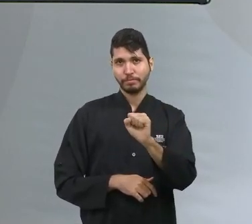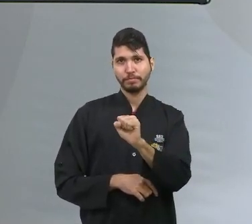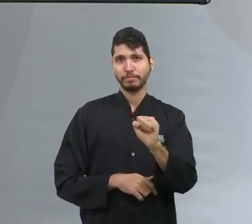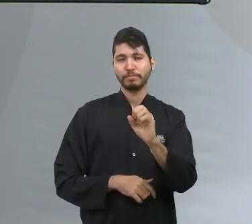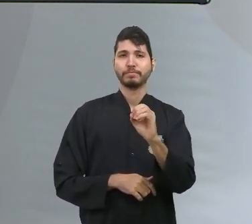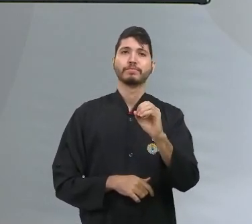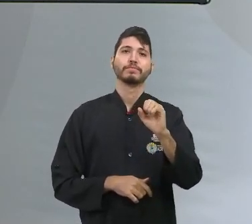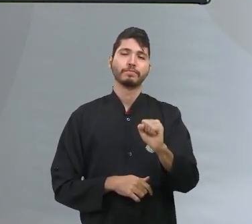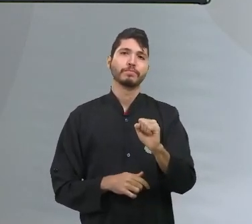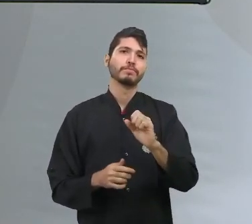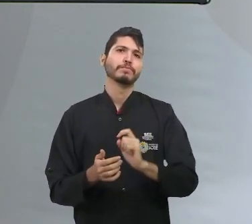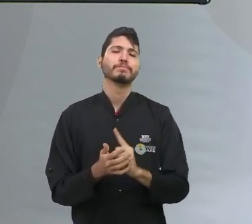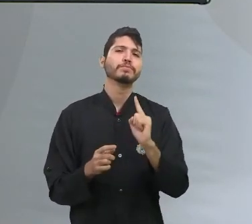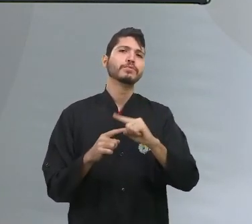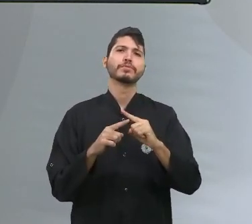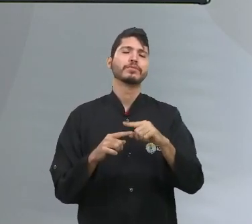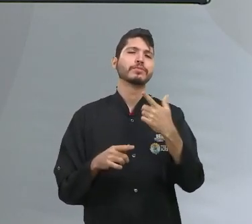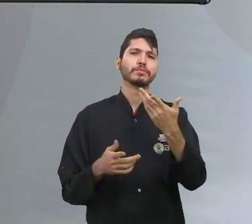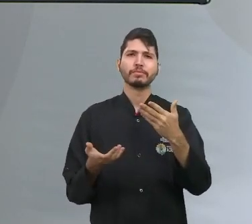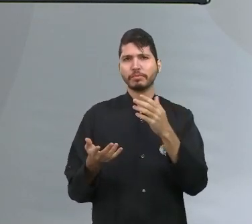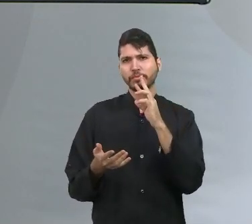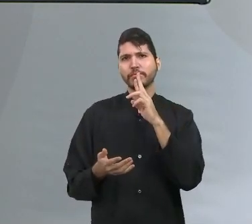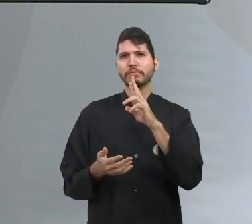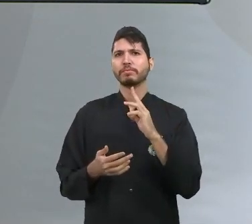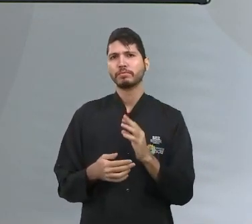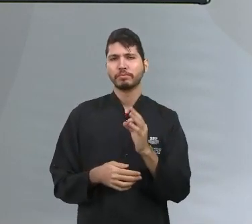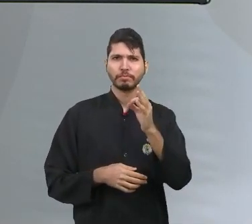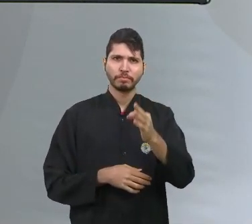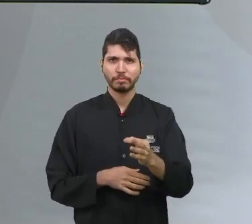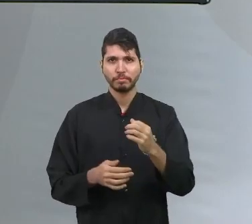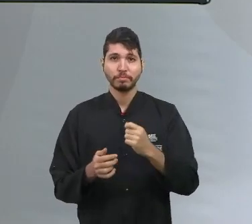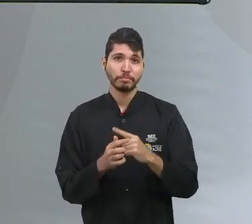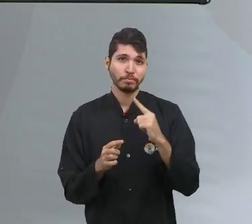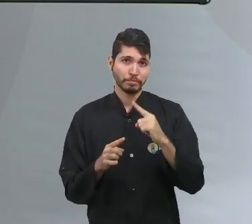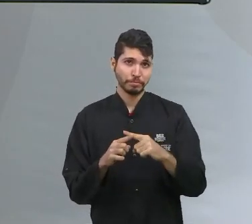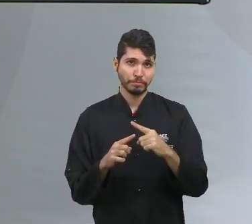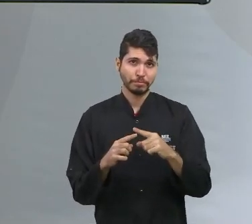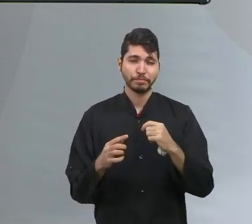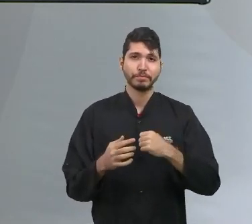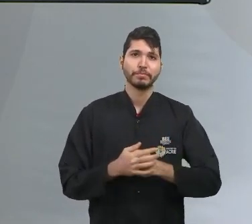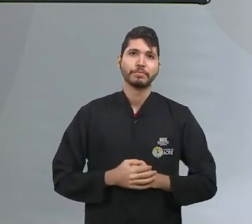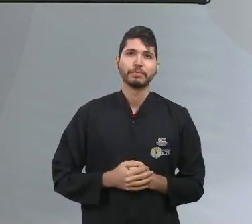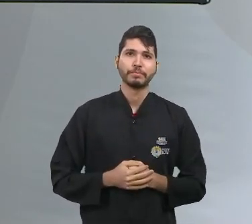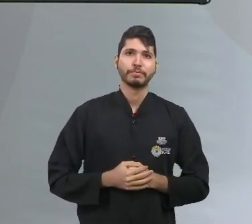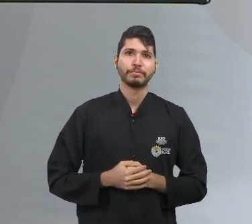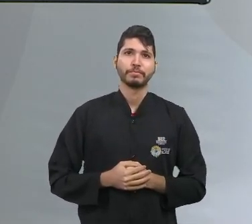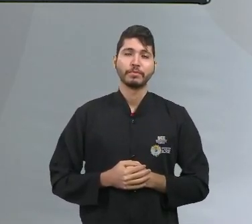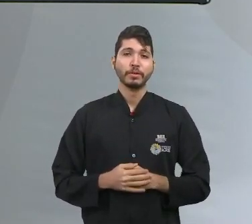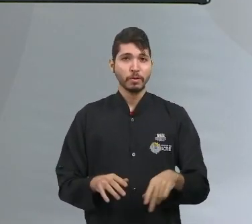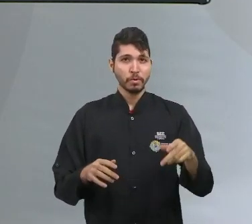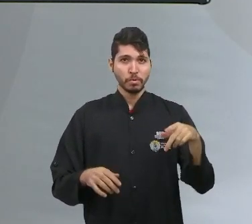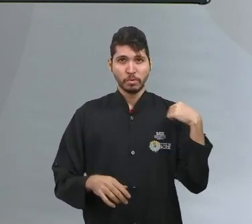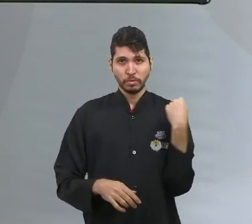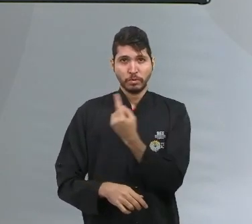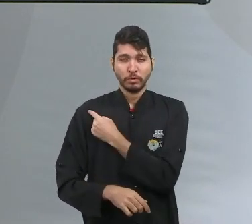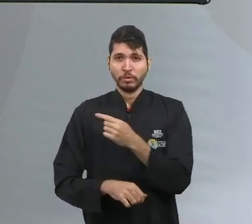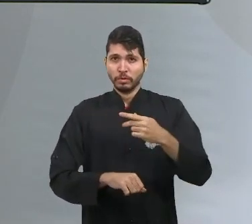ele, digamos assim, de maneira retardada ou em outras palavras de forma